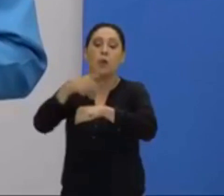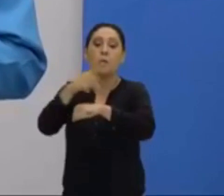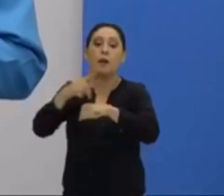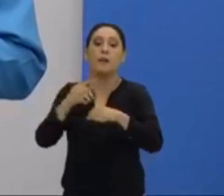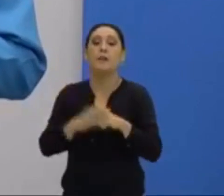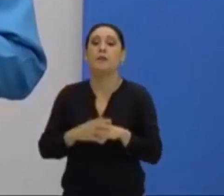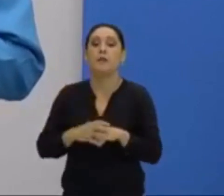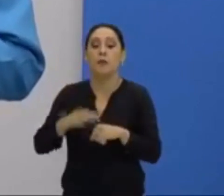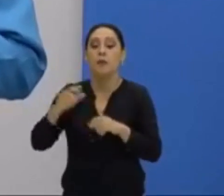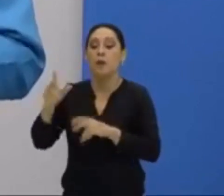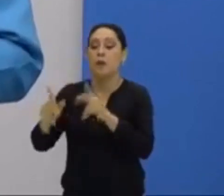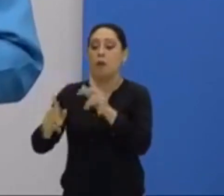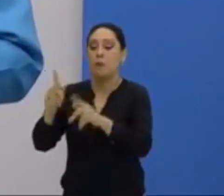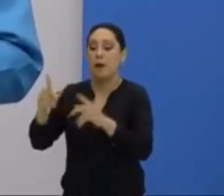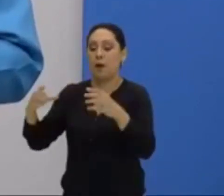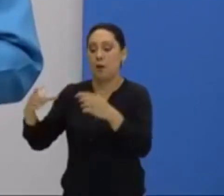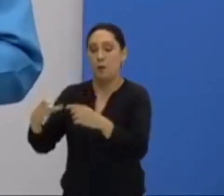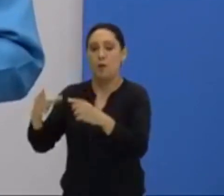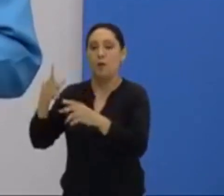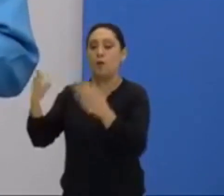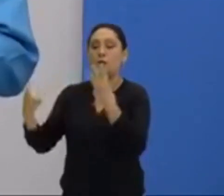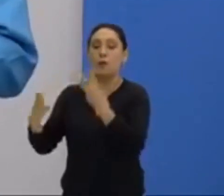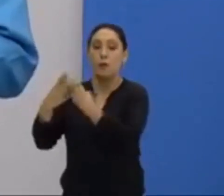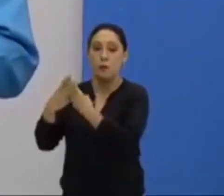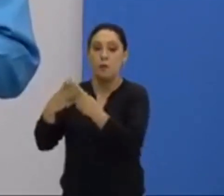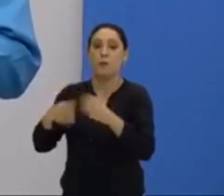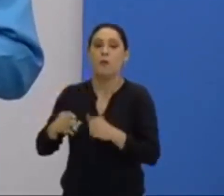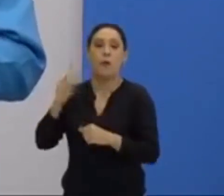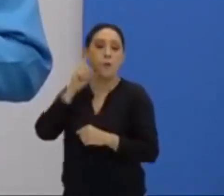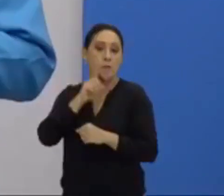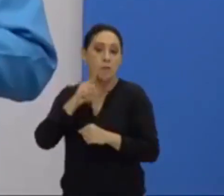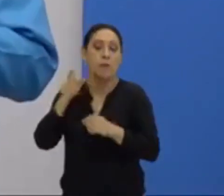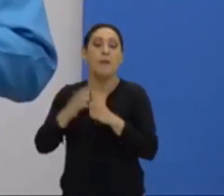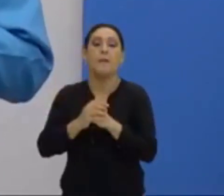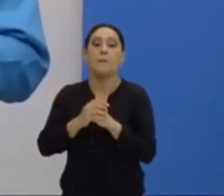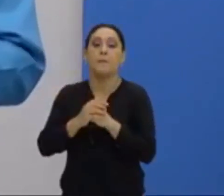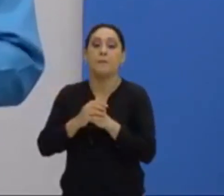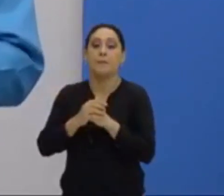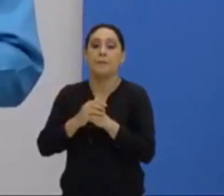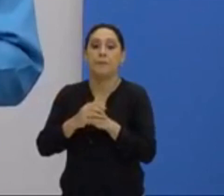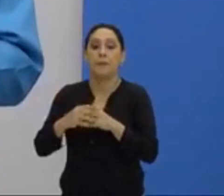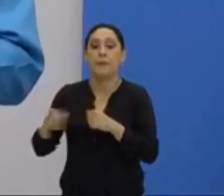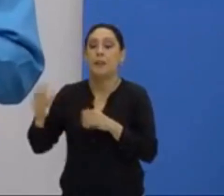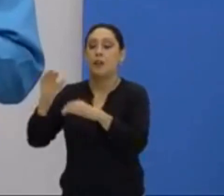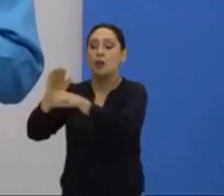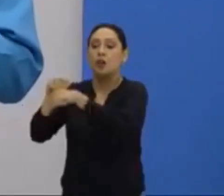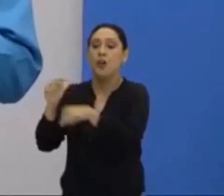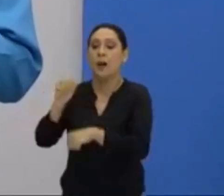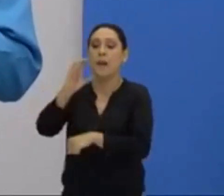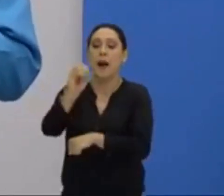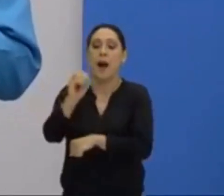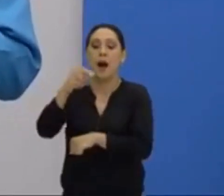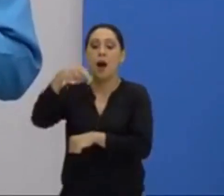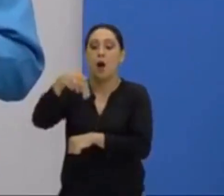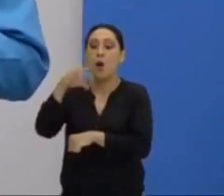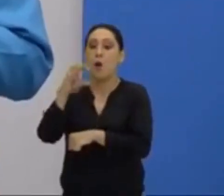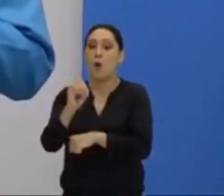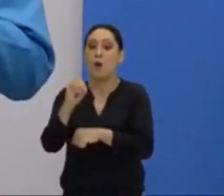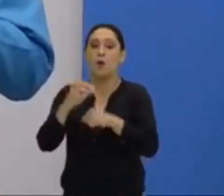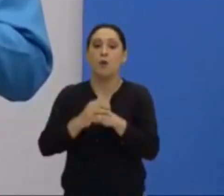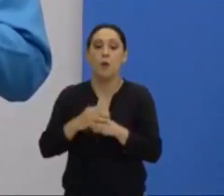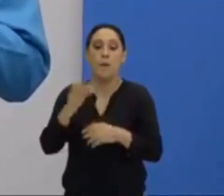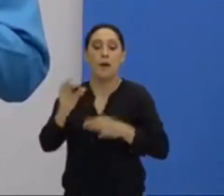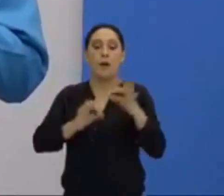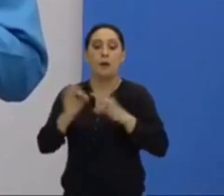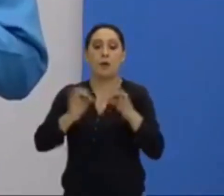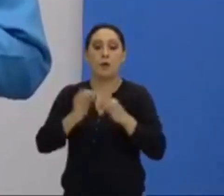uma grande colônia de judeus dentro do seu território. Os Estados Unidos acionam a ONU para estabelecer um plano